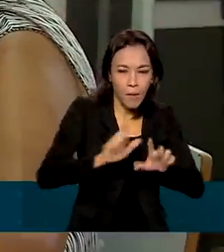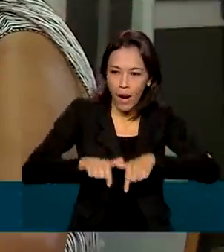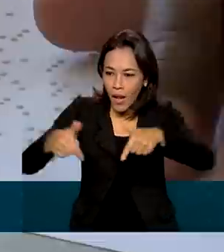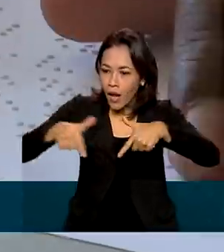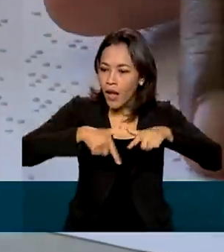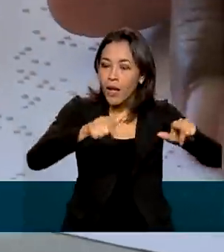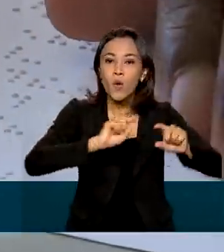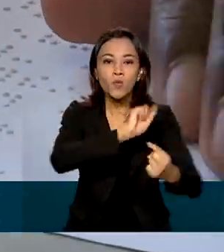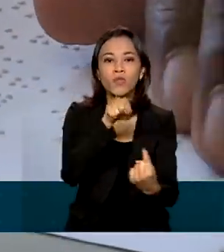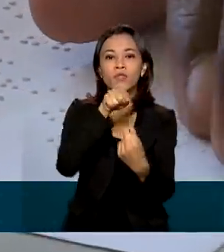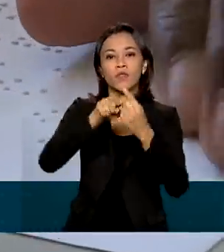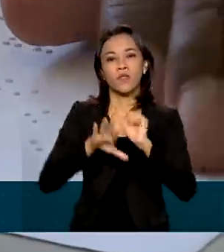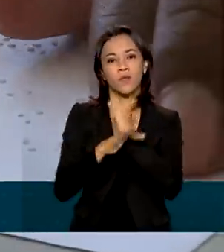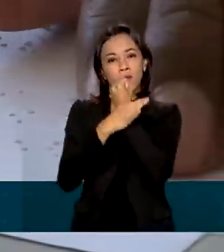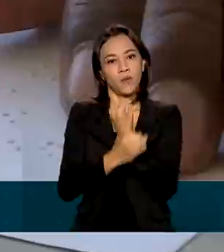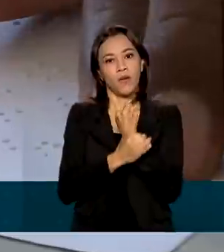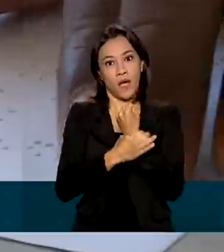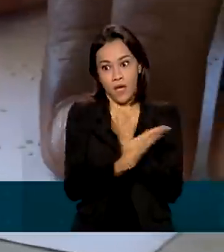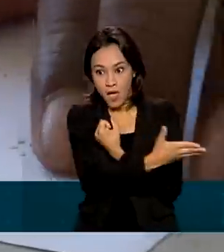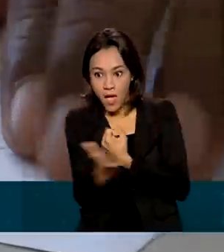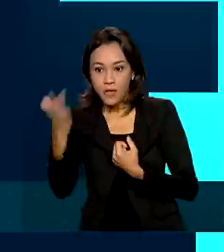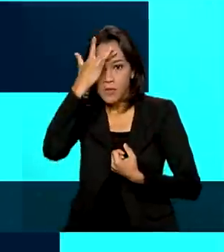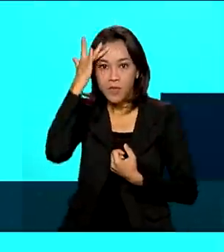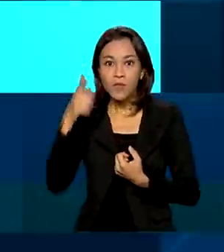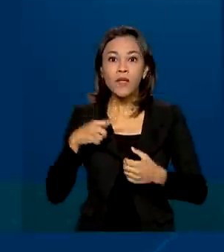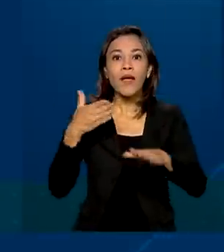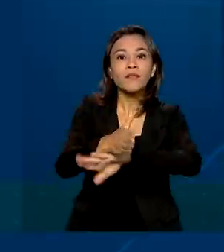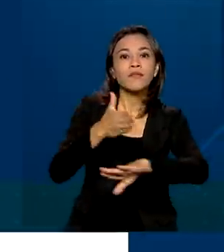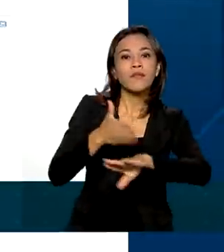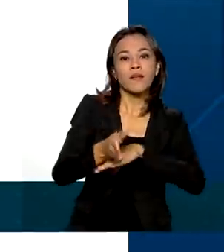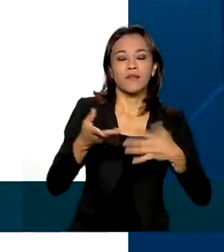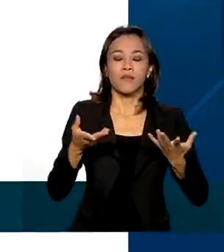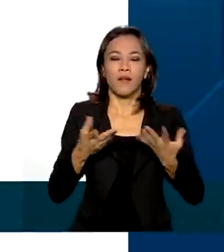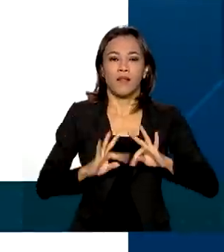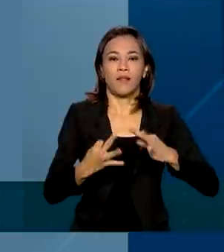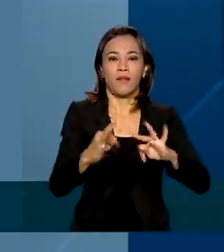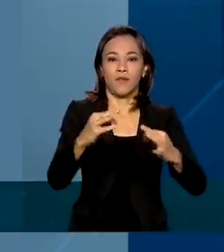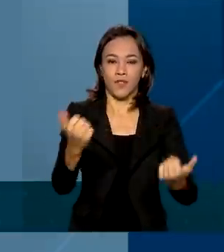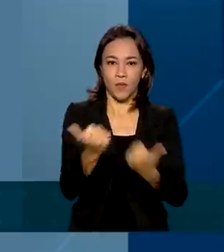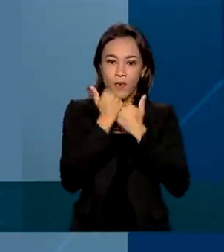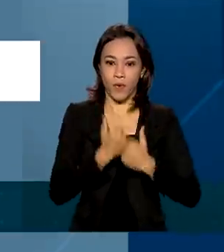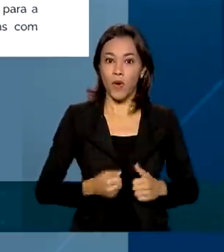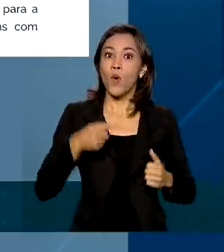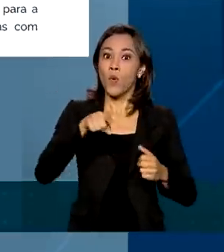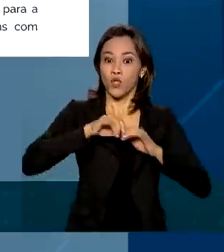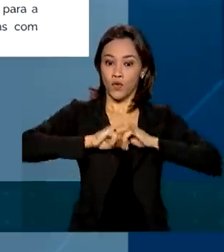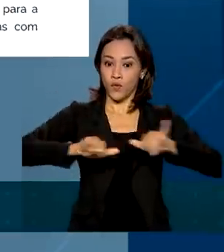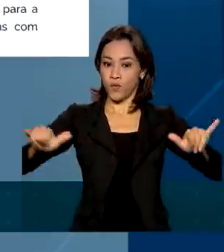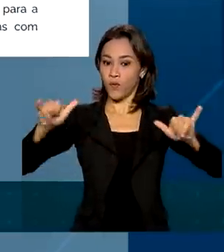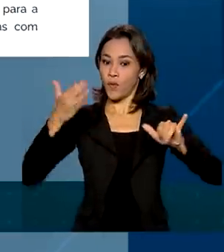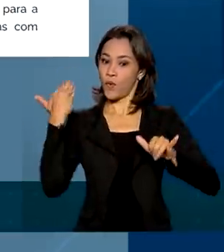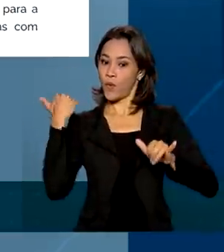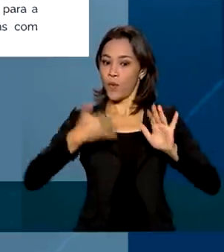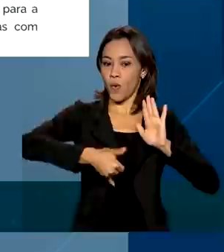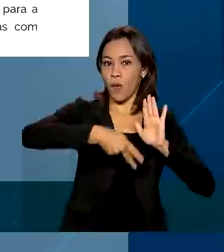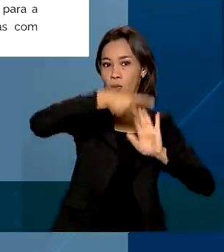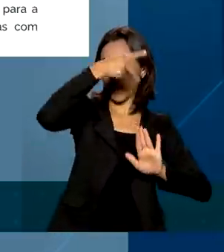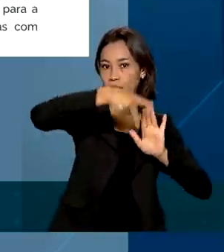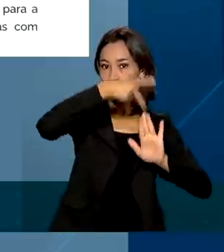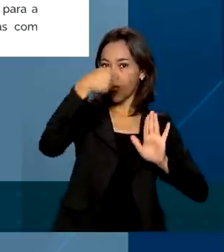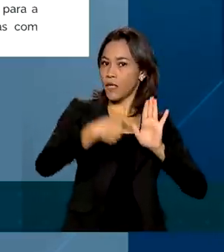pessoas tenham acesso à tecnologia assistiva. Uma portaria publicada pelo Ministério da Economia